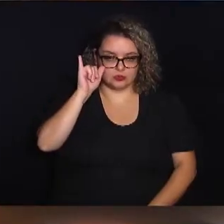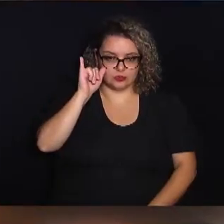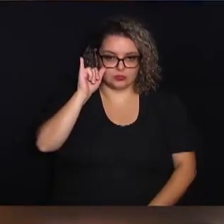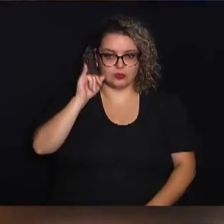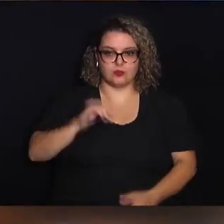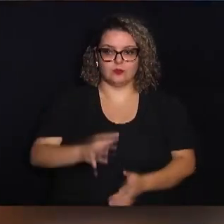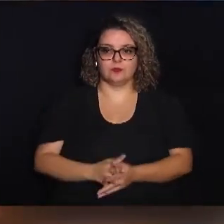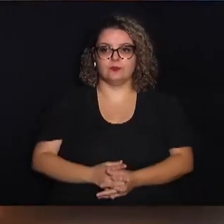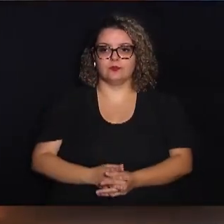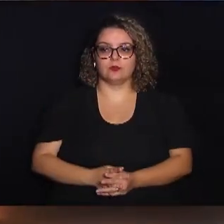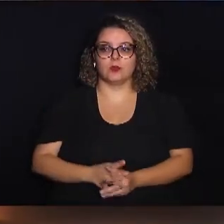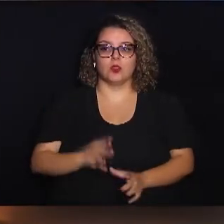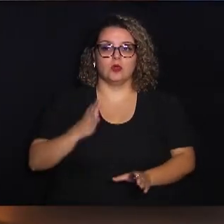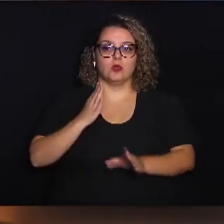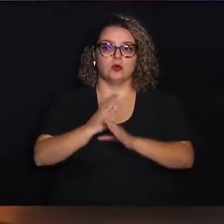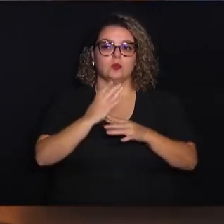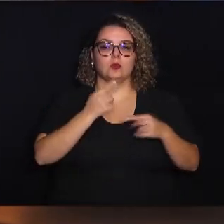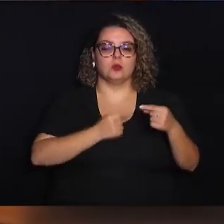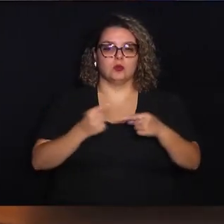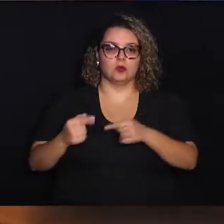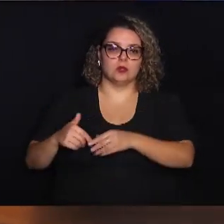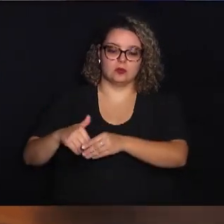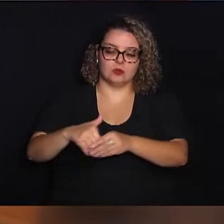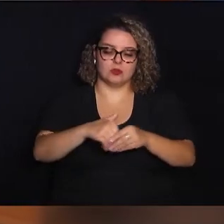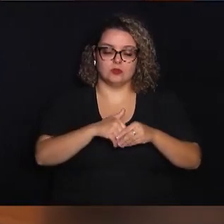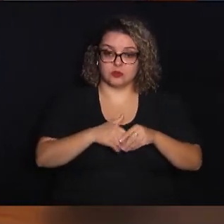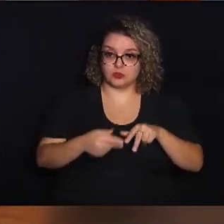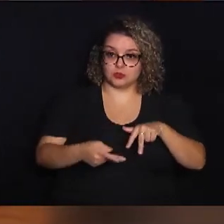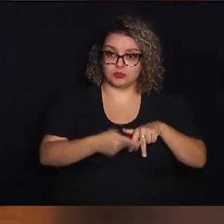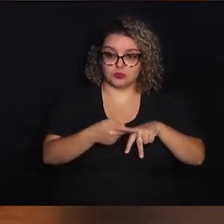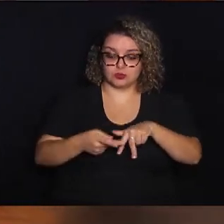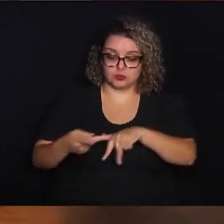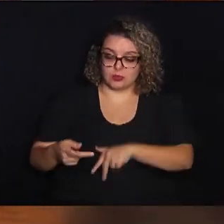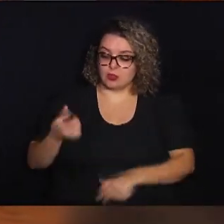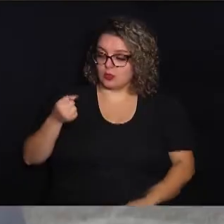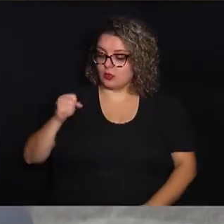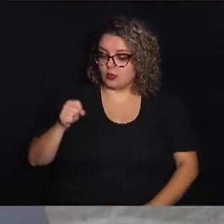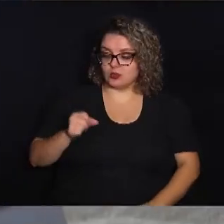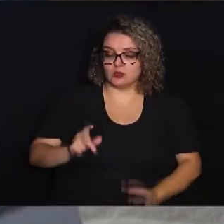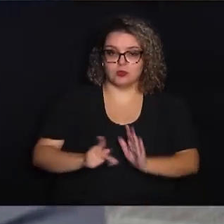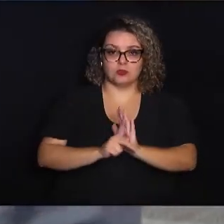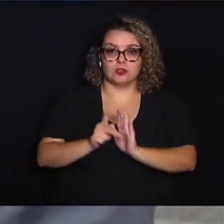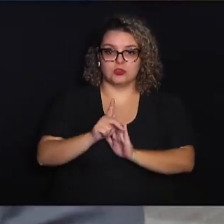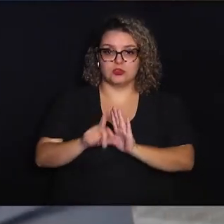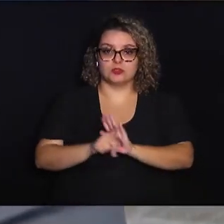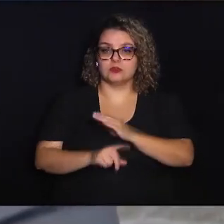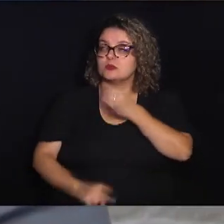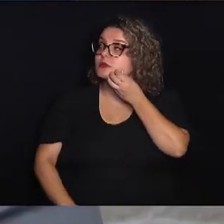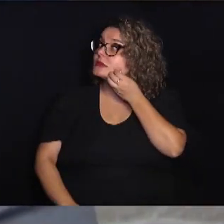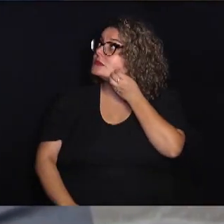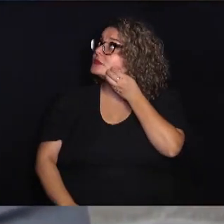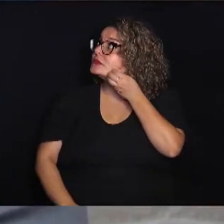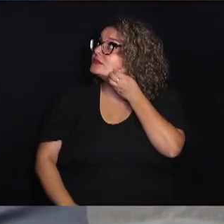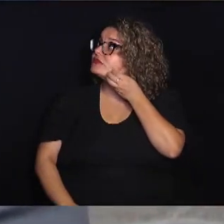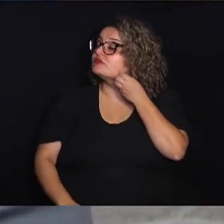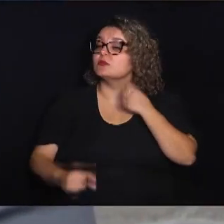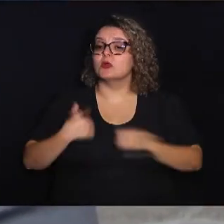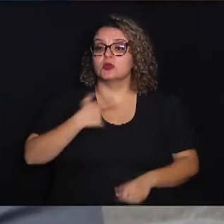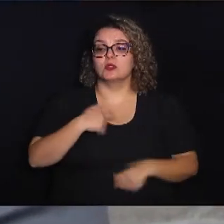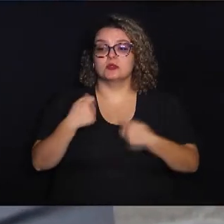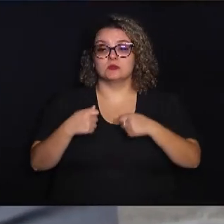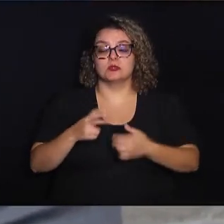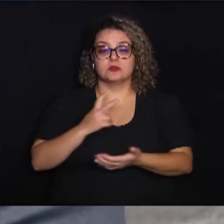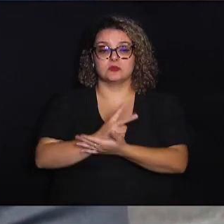Paulo Búfalo. O encontro debateu e votou os pareceres de oito projetos de lei. Nós precisamos